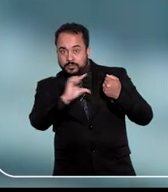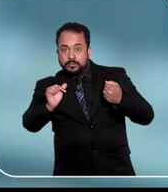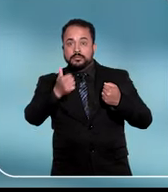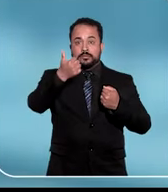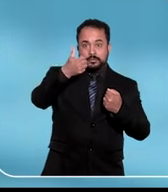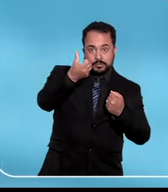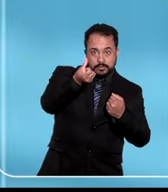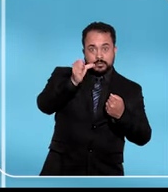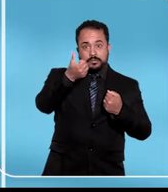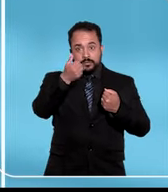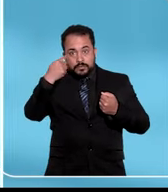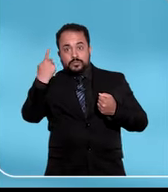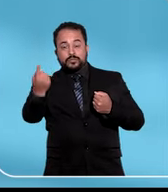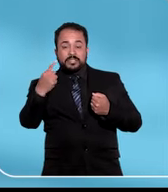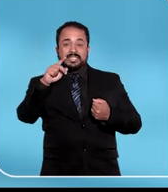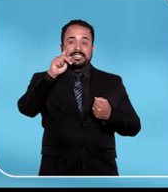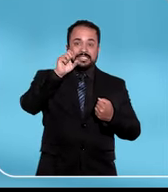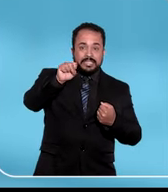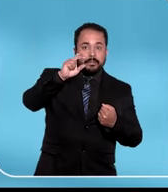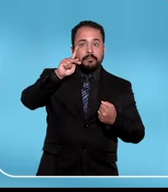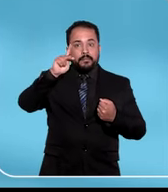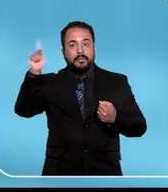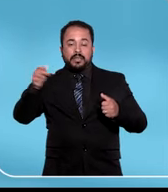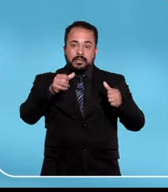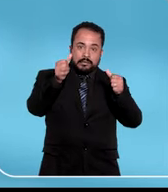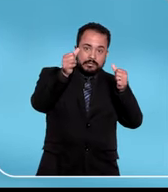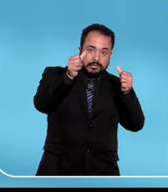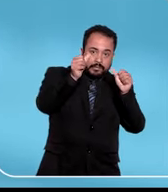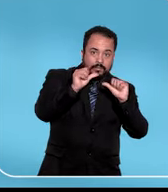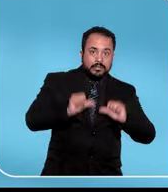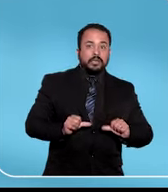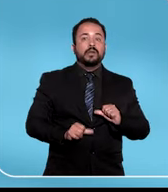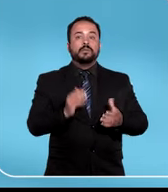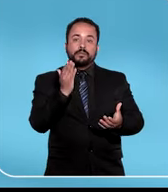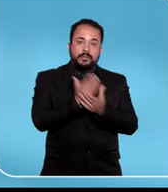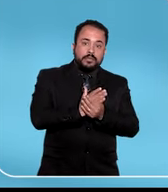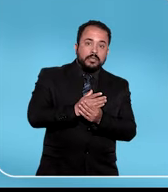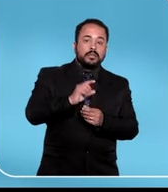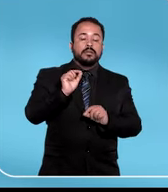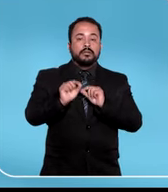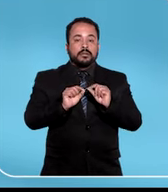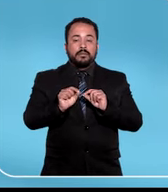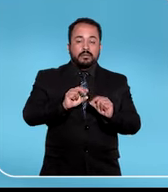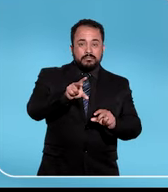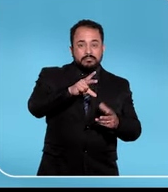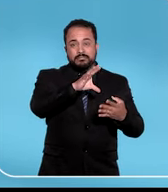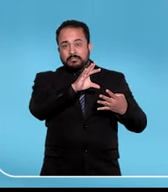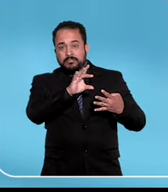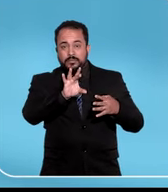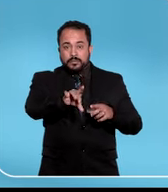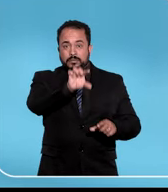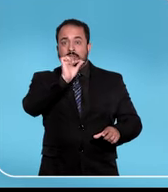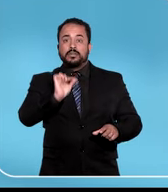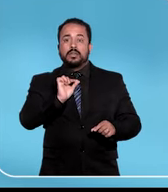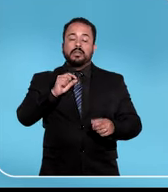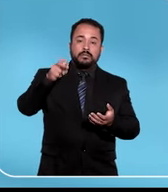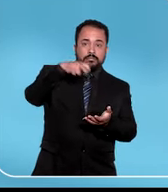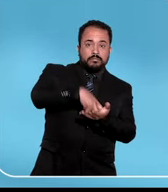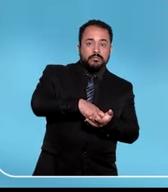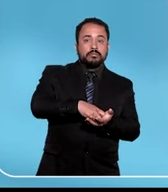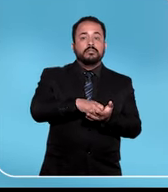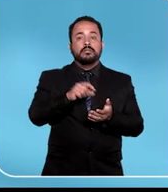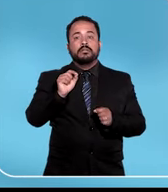Segundo o artigo 621 do CPP, a revisão dos processos será admitida em situações específicas.